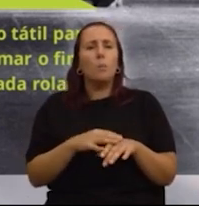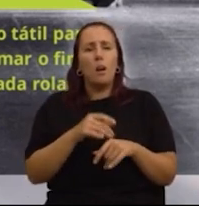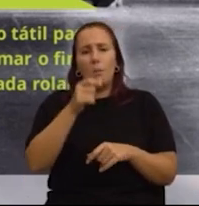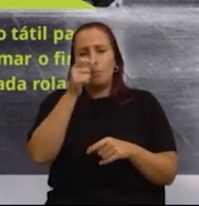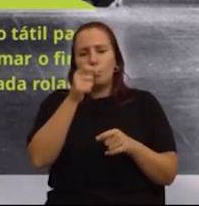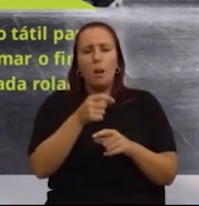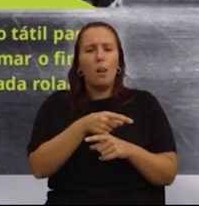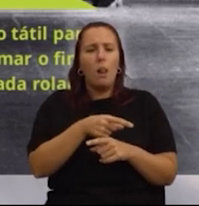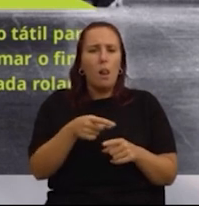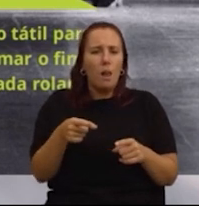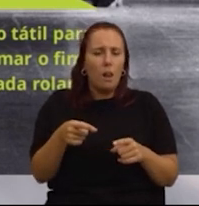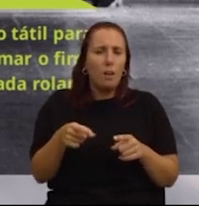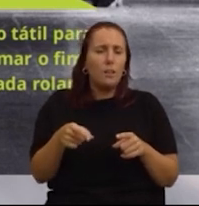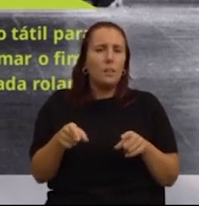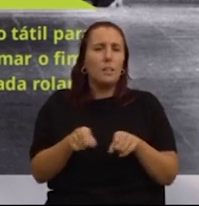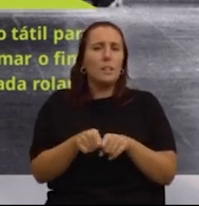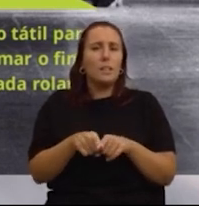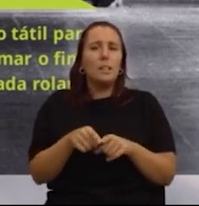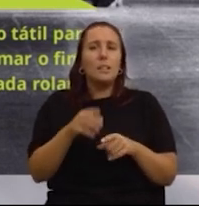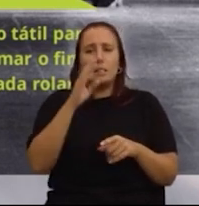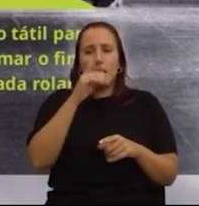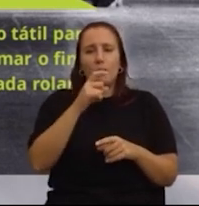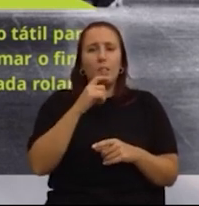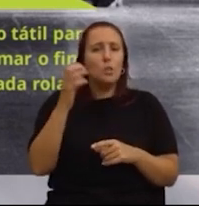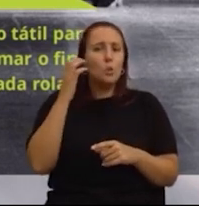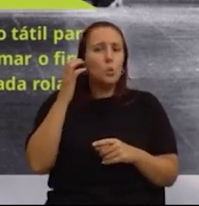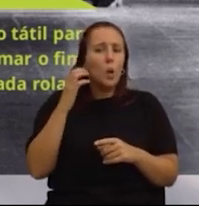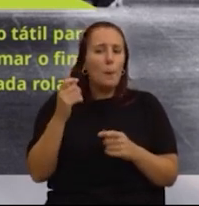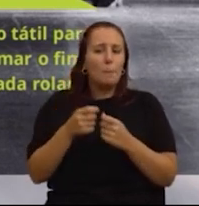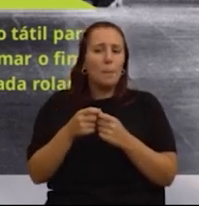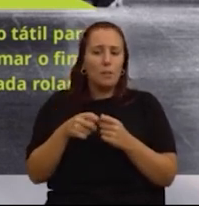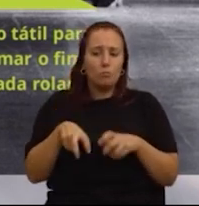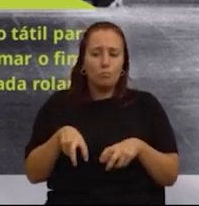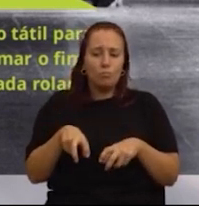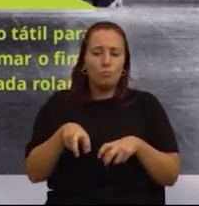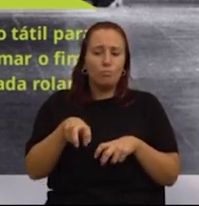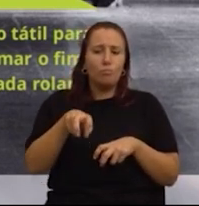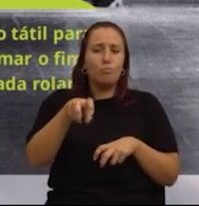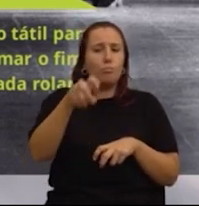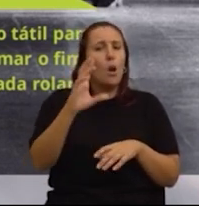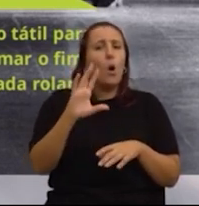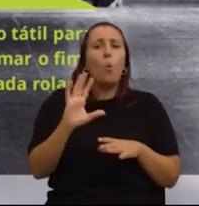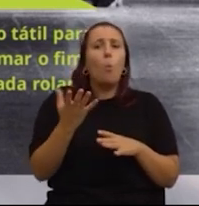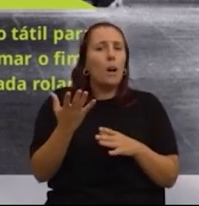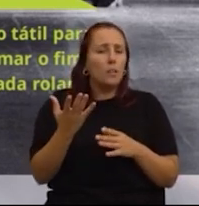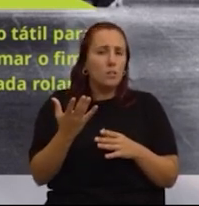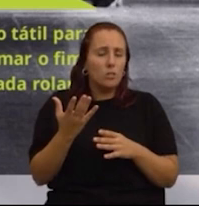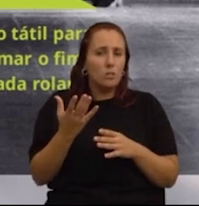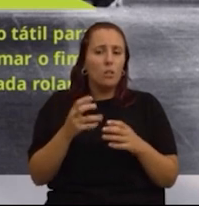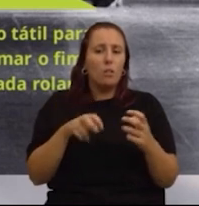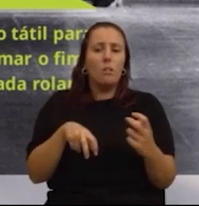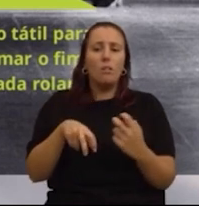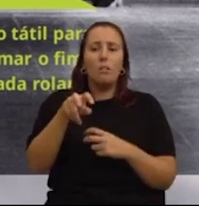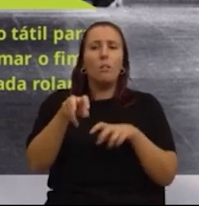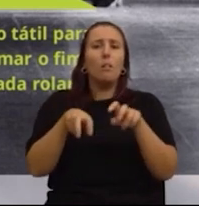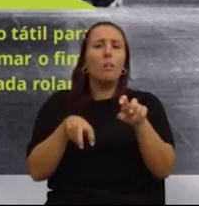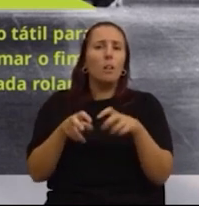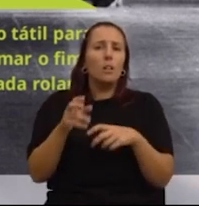sem um aviso sonoro junto às escadas volantes, nem sequer é possível saber qual das escadas volantes têm que ser metido.